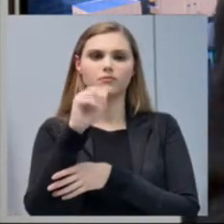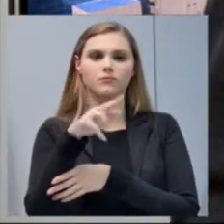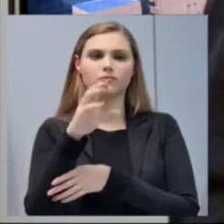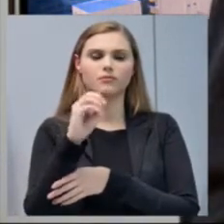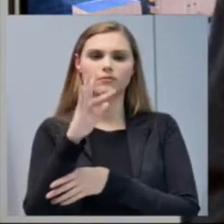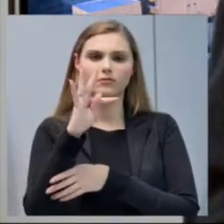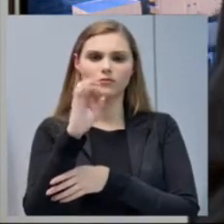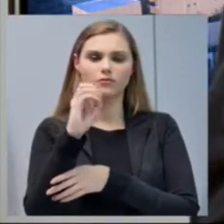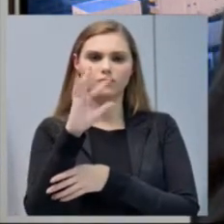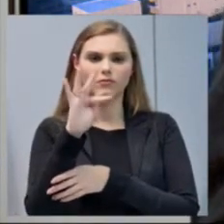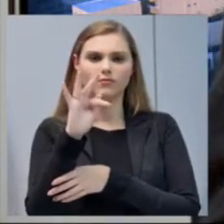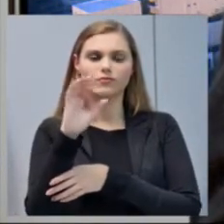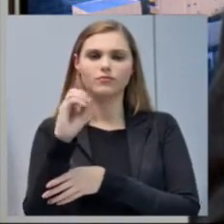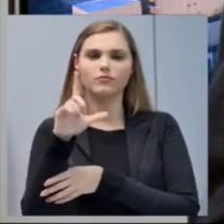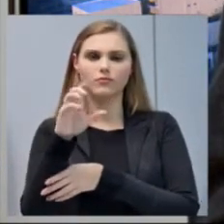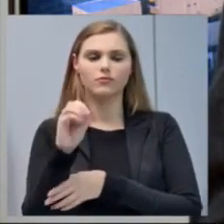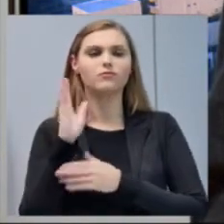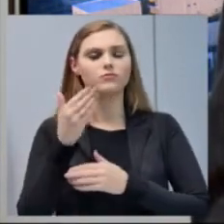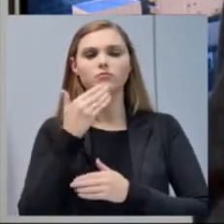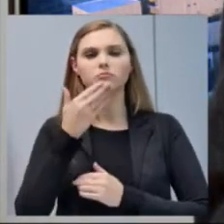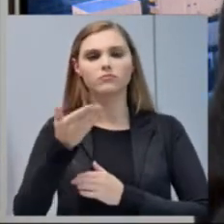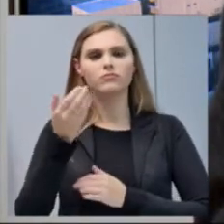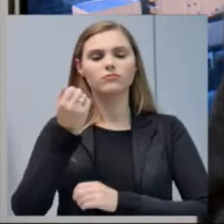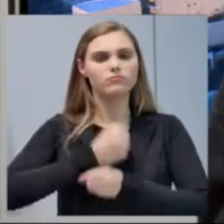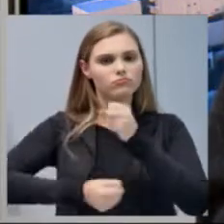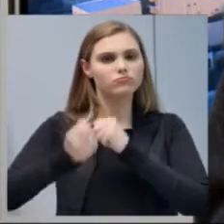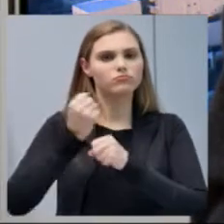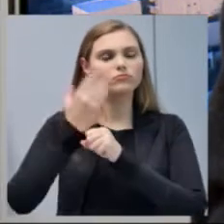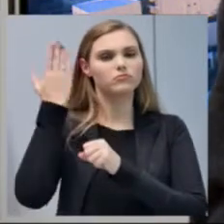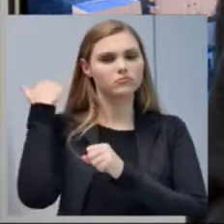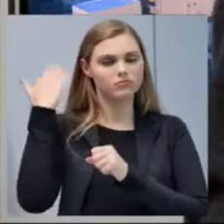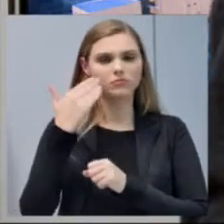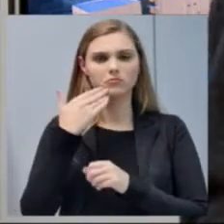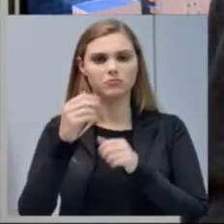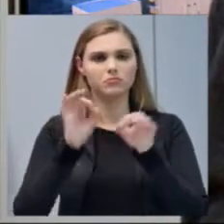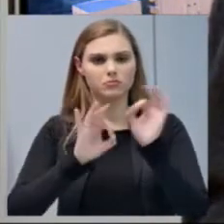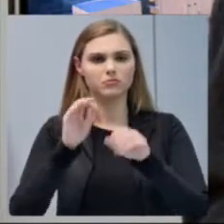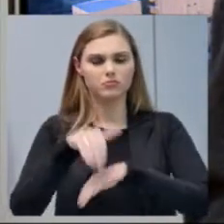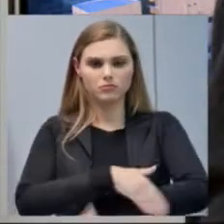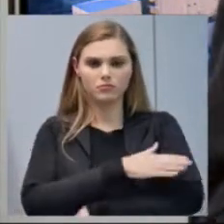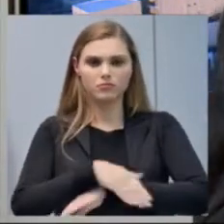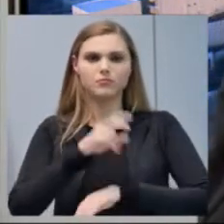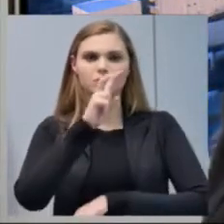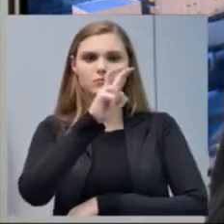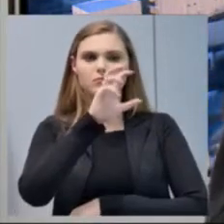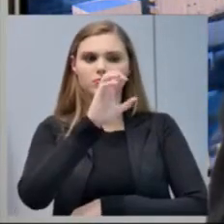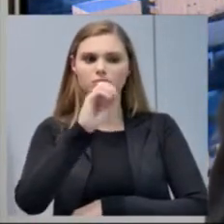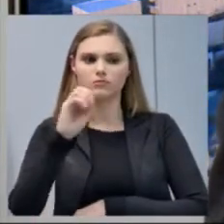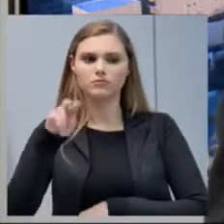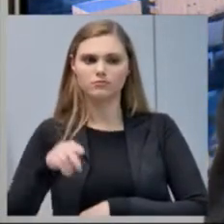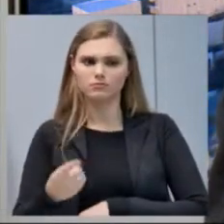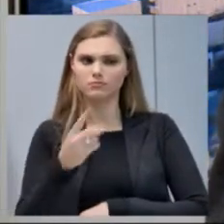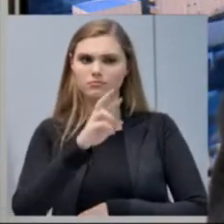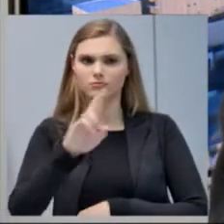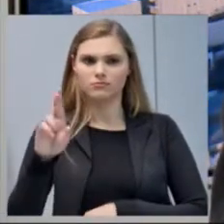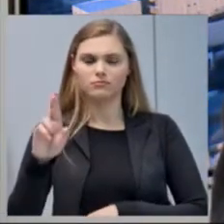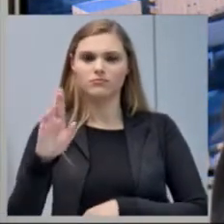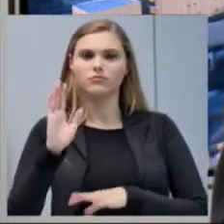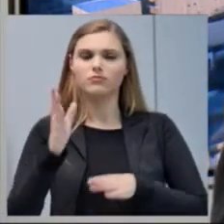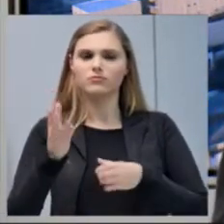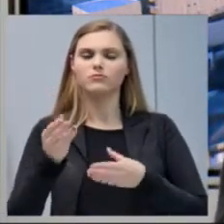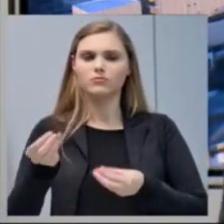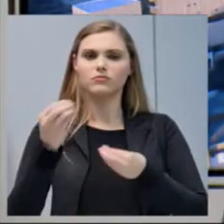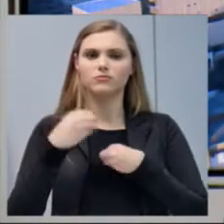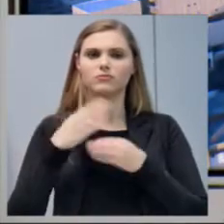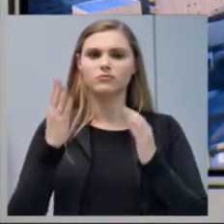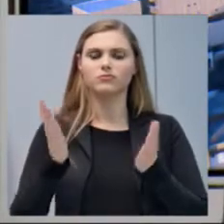que já tinha feito no passado, essa destinação de 500 mil reais do deputado Valdir Culato, que foi entregue agora na terça-feira, então já